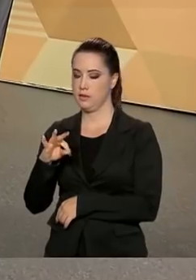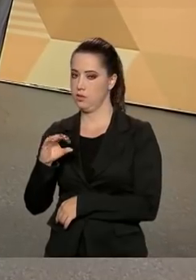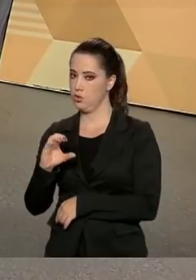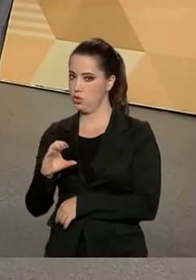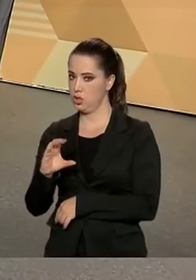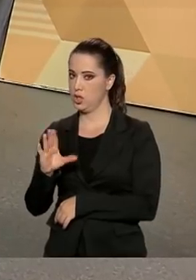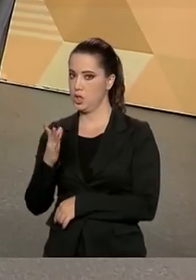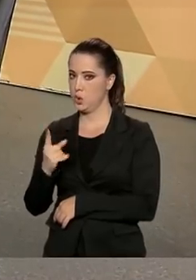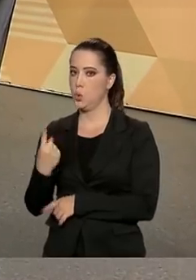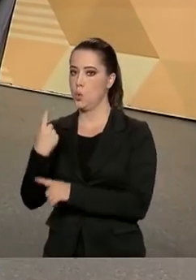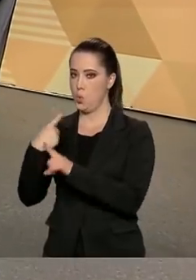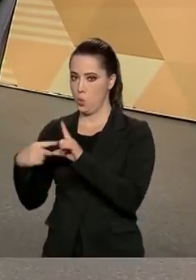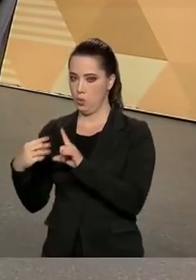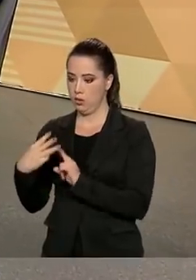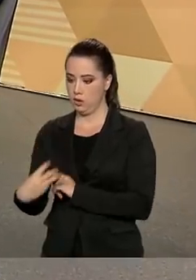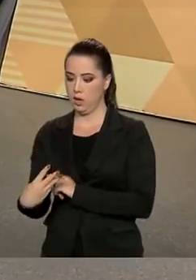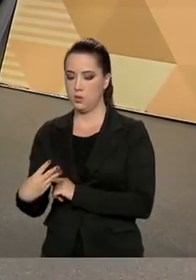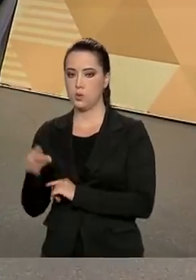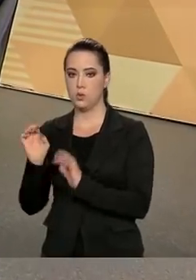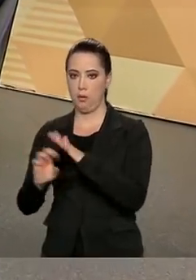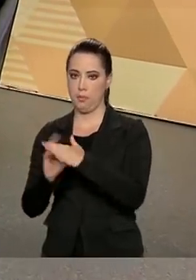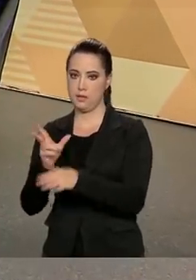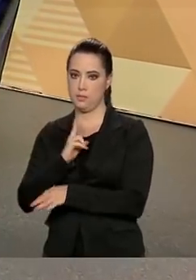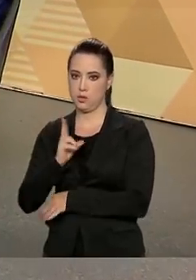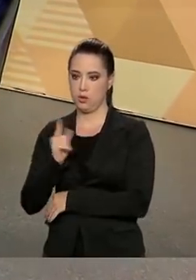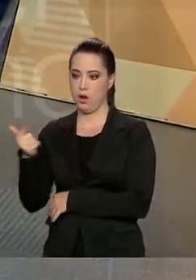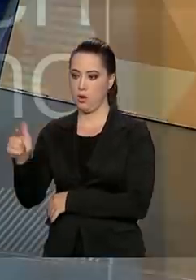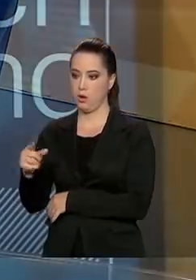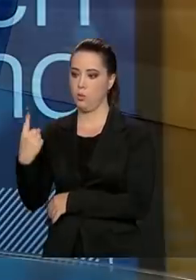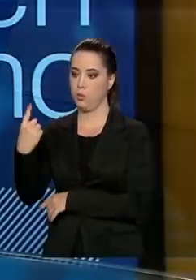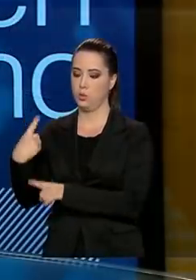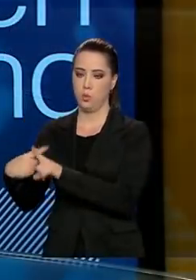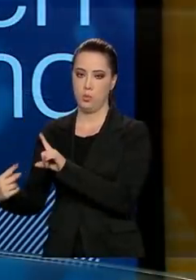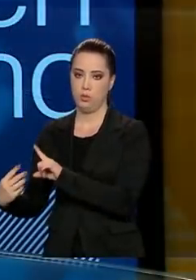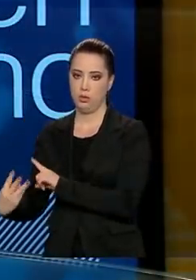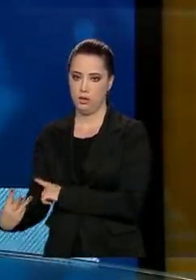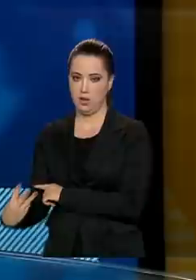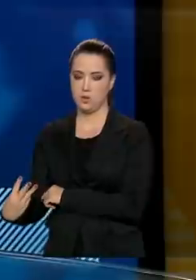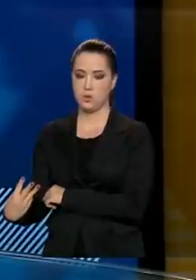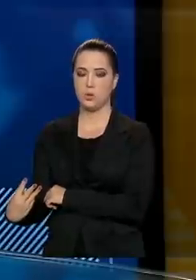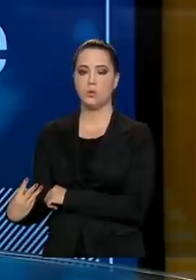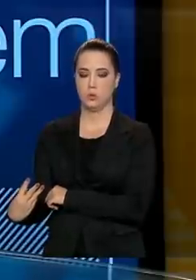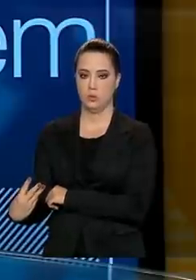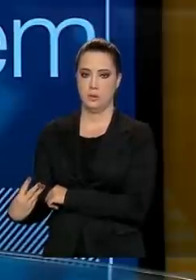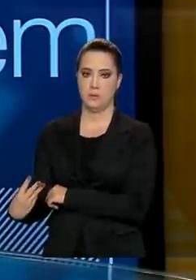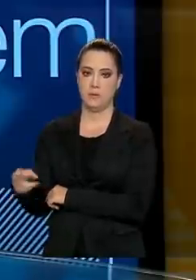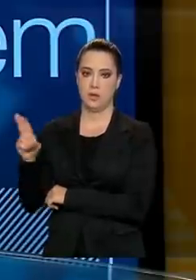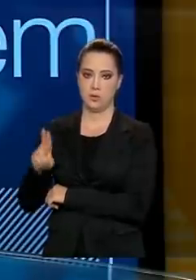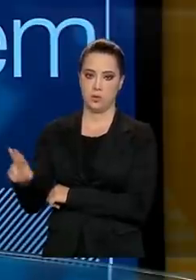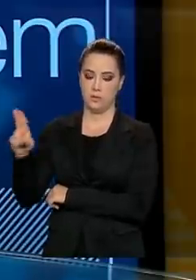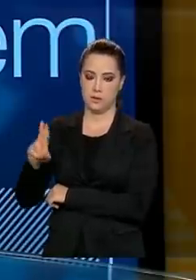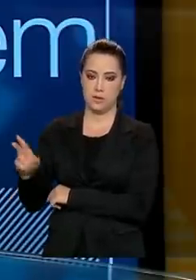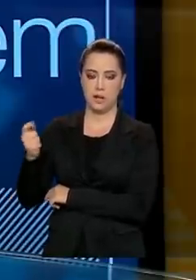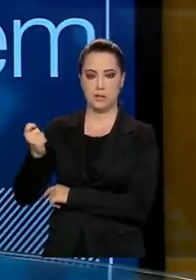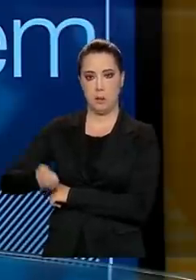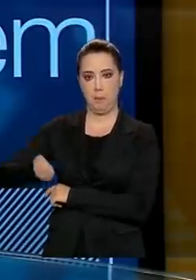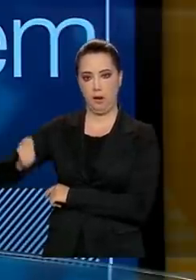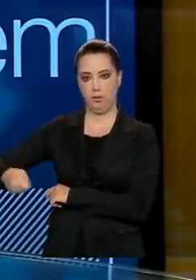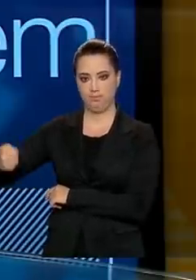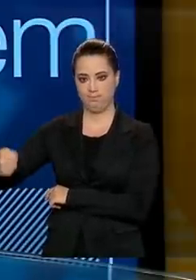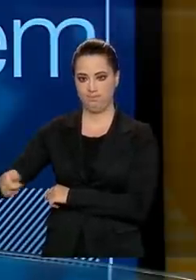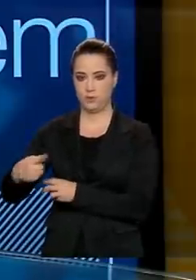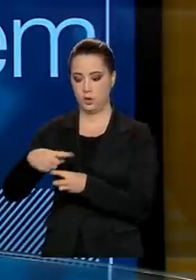no mínimo, um terço do setor privado e o outro terço, o outro um terço, são as universidades que entram com a sua